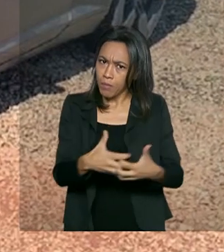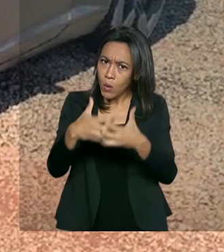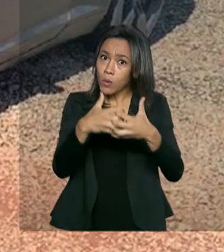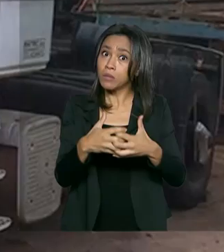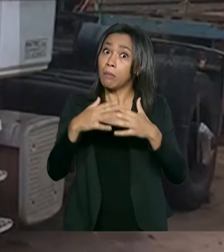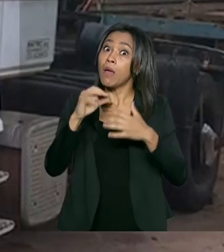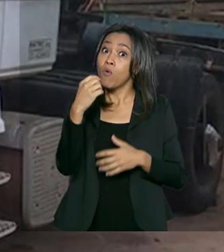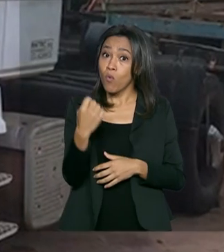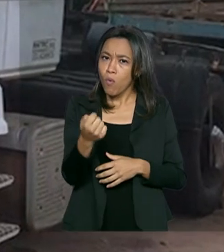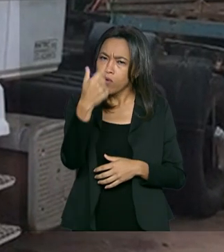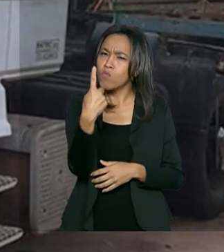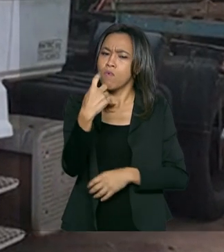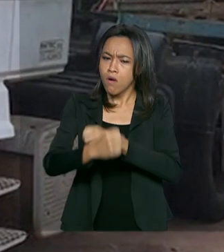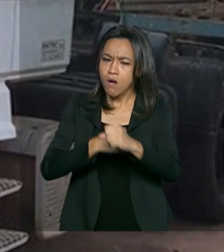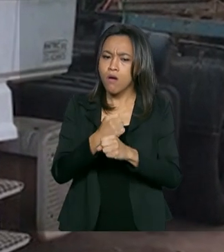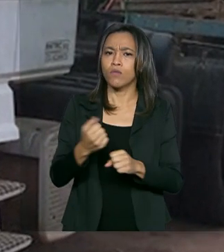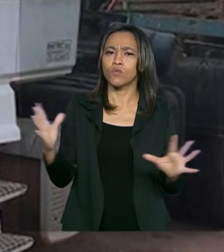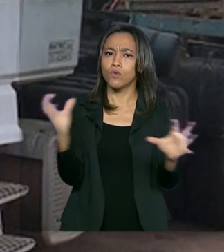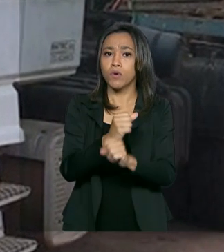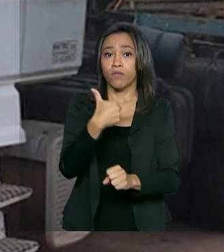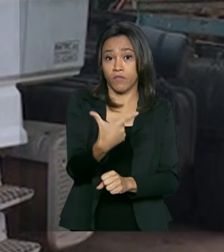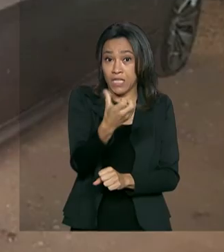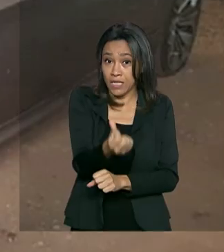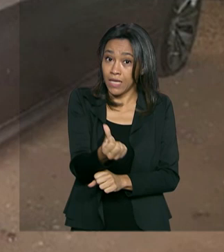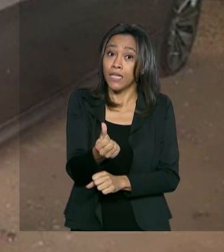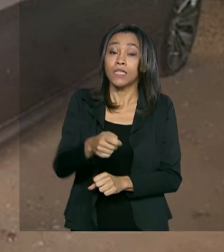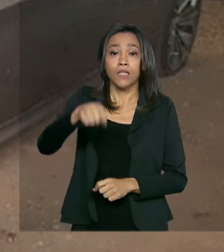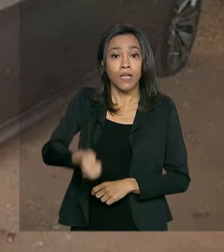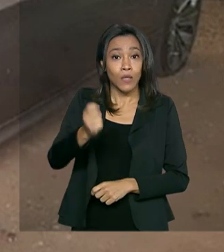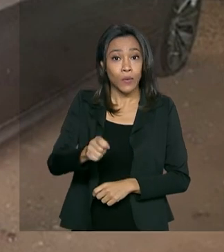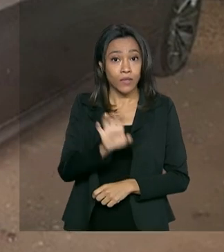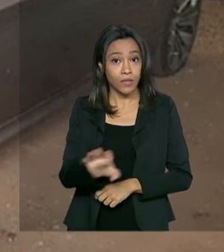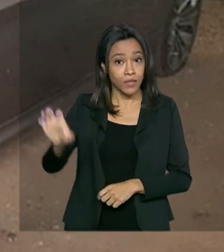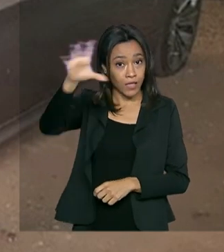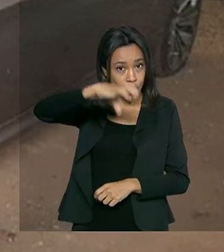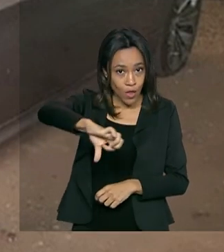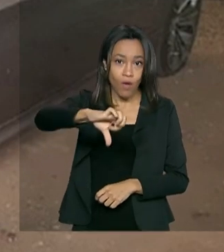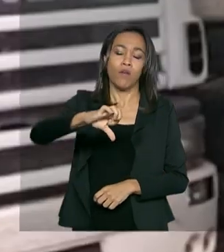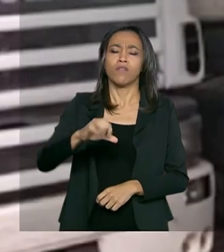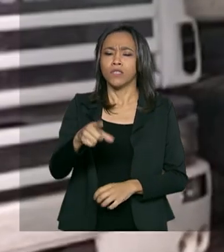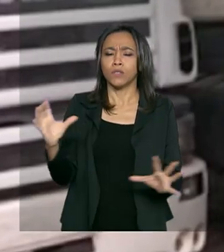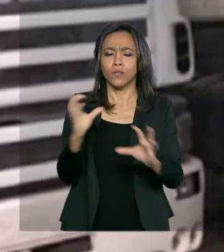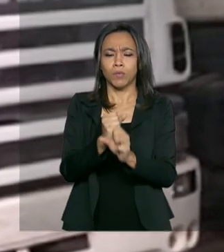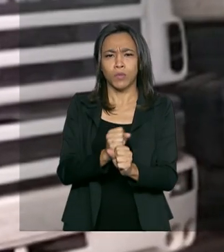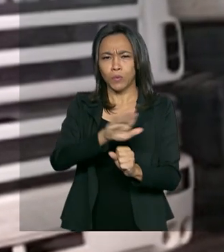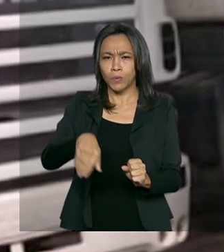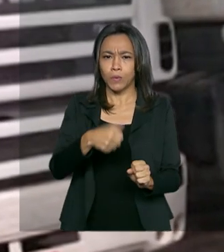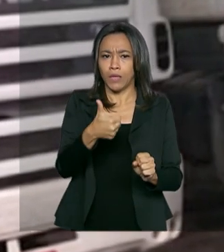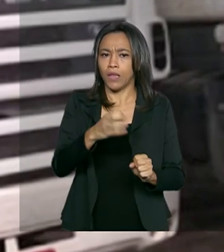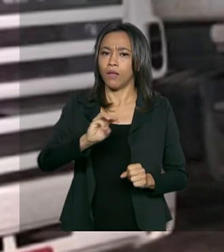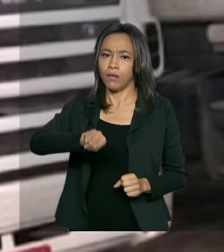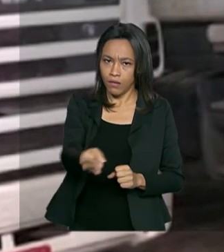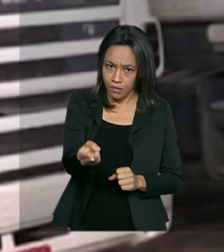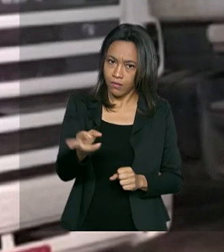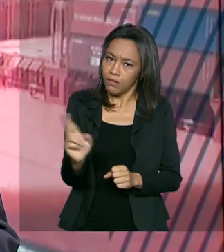ano, foram 26 leilões realizados em nove estados. Um saldo de aproximadamente 10 milhões de reais.